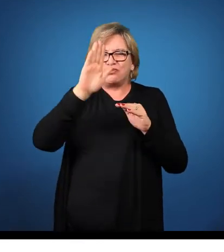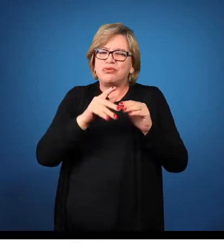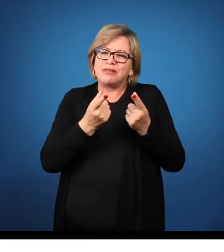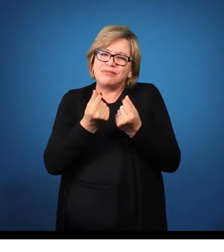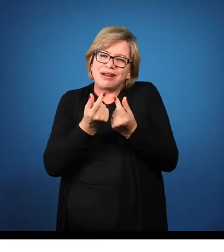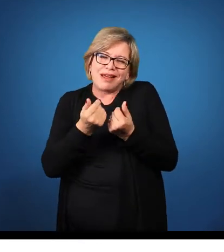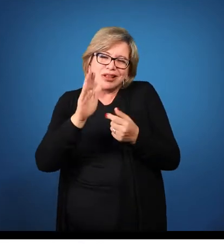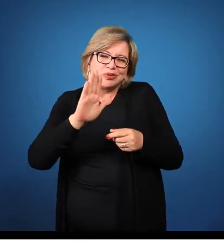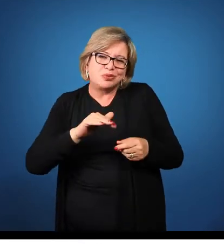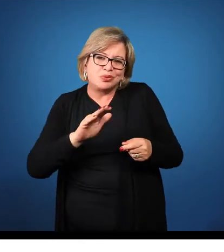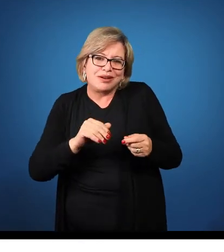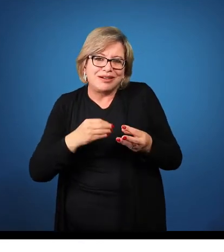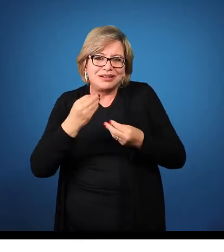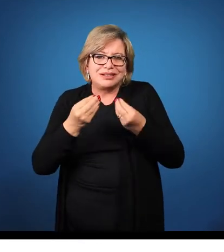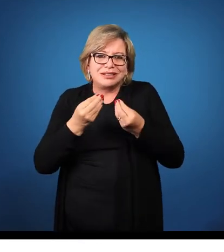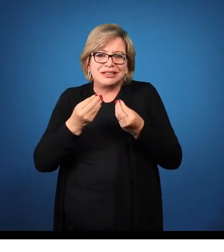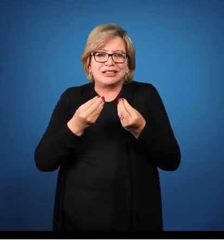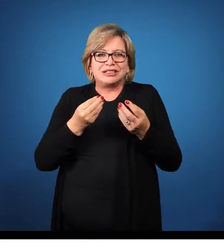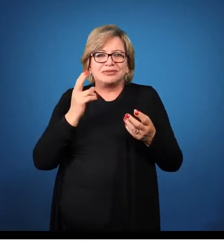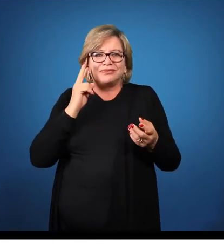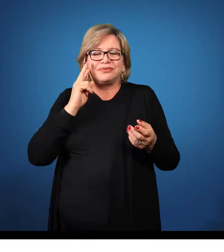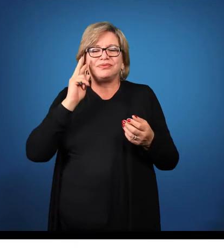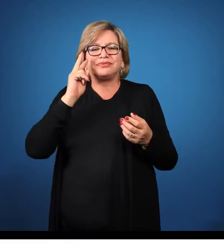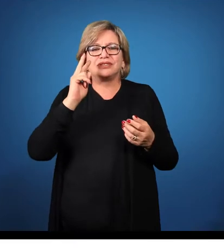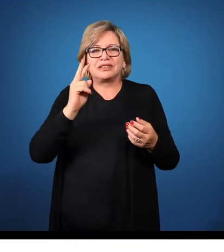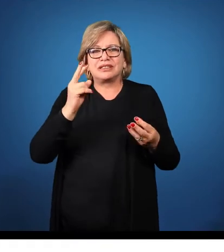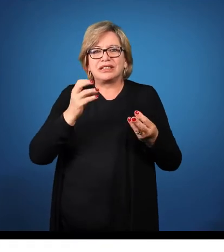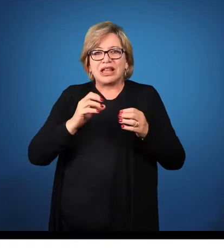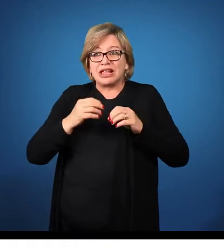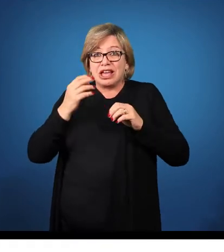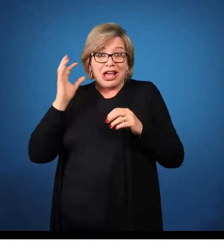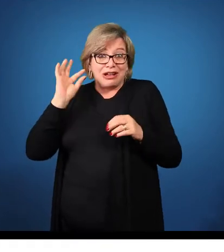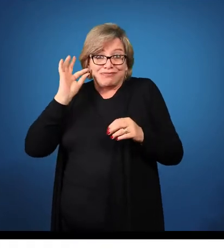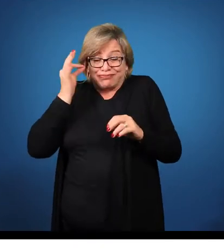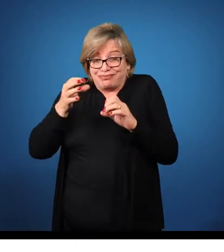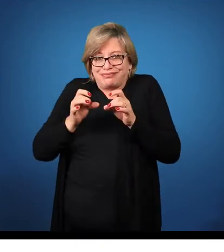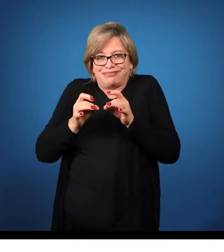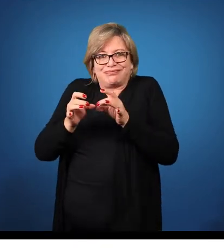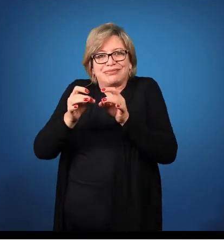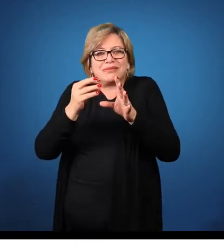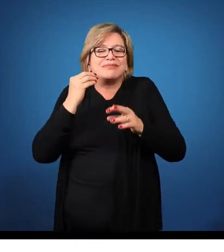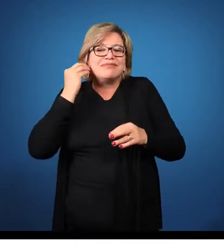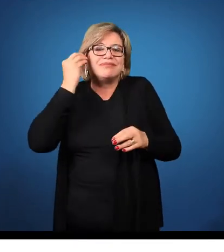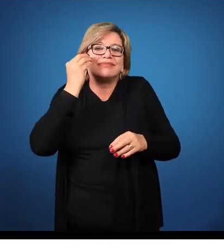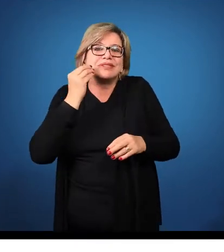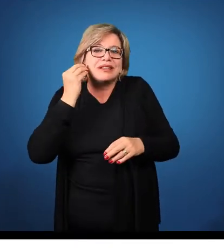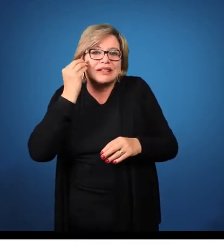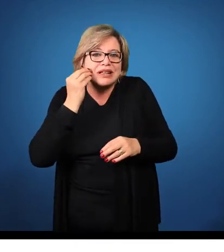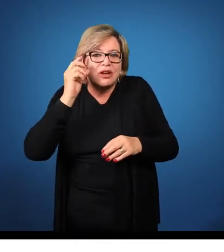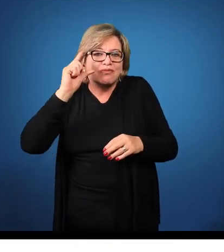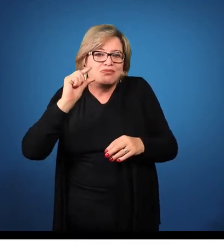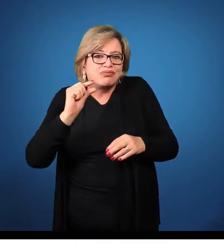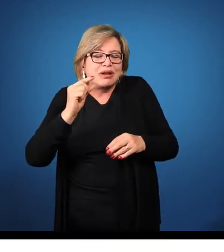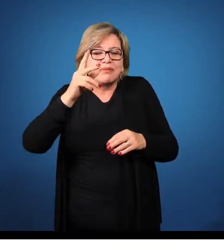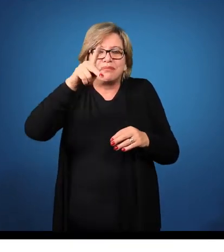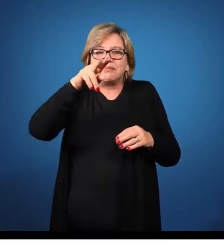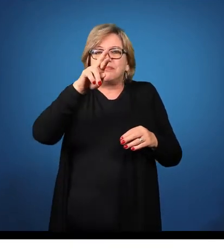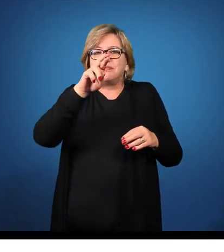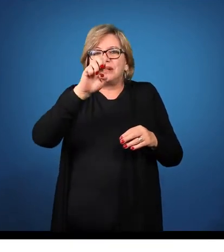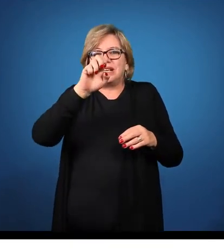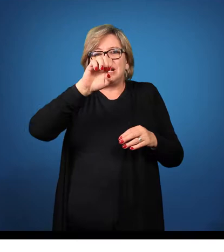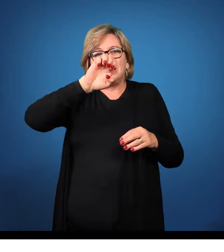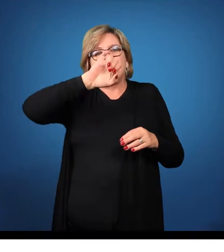dessas, de que um produto custa R$50, você vende por R$15, para eles tentarem fazer o quê? Diminuir o prejuízo.